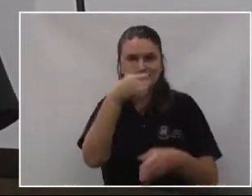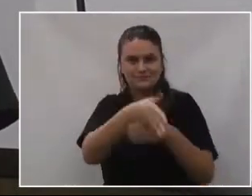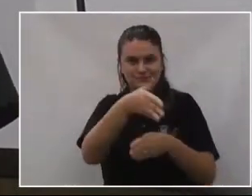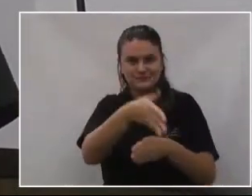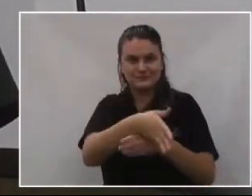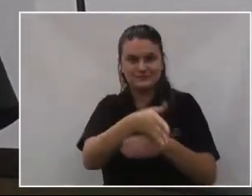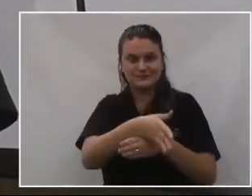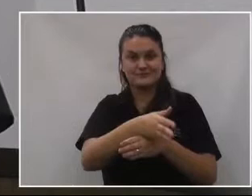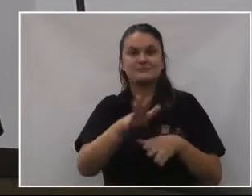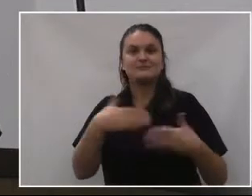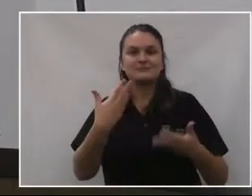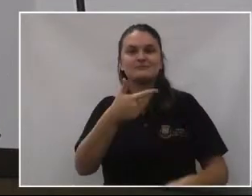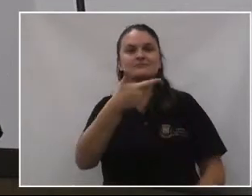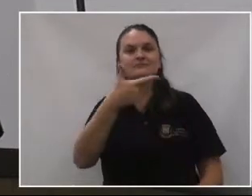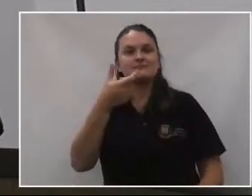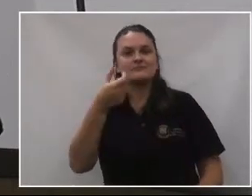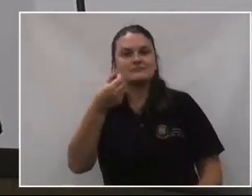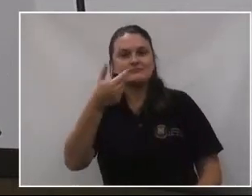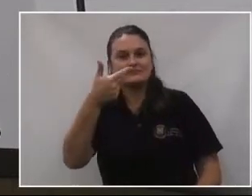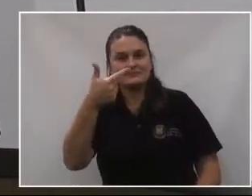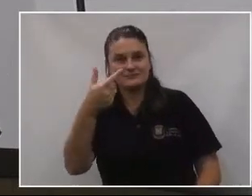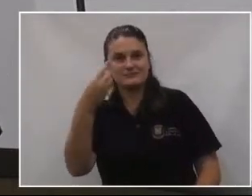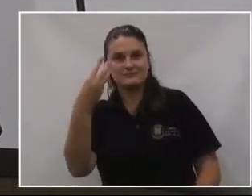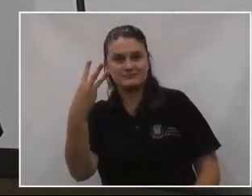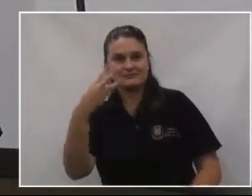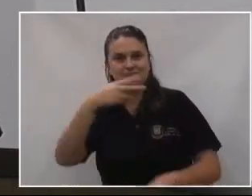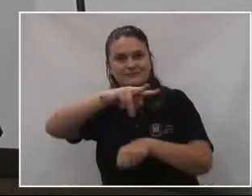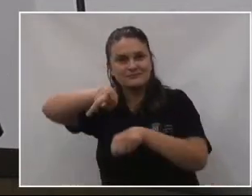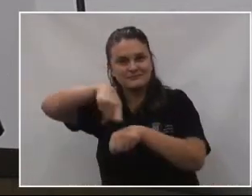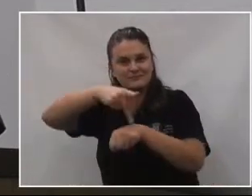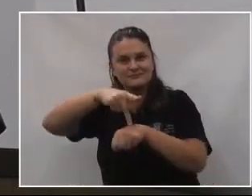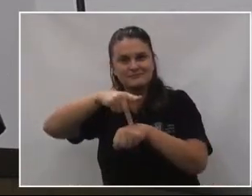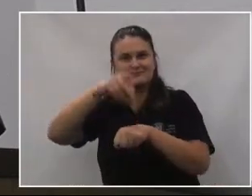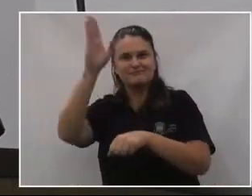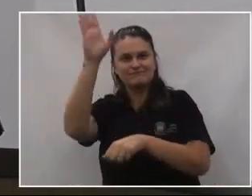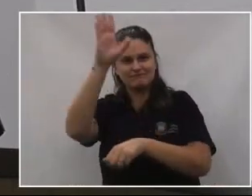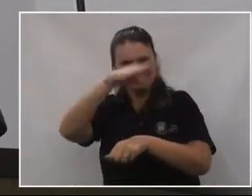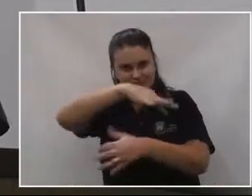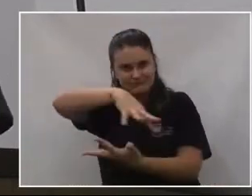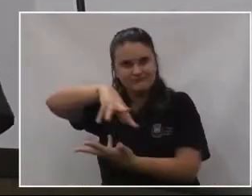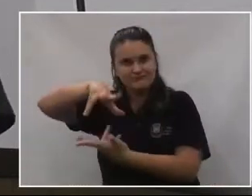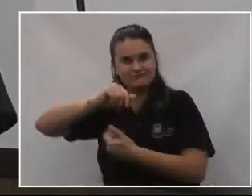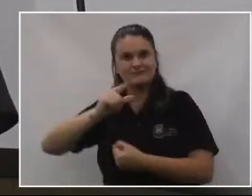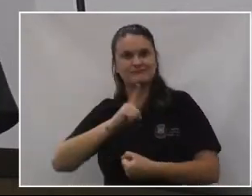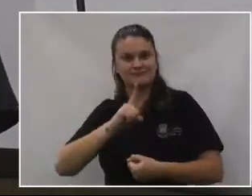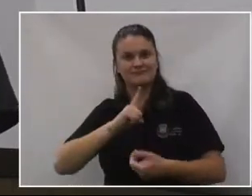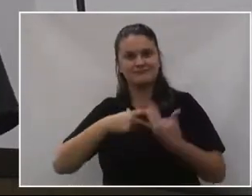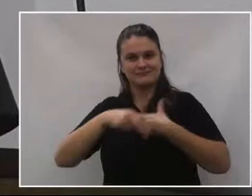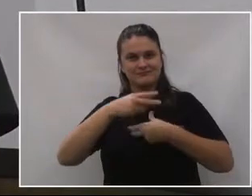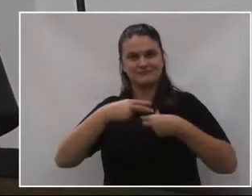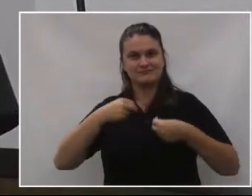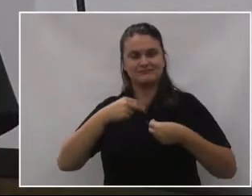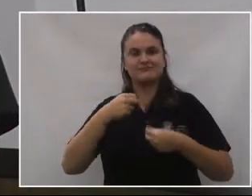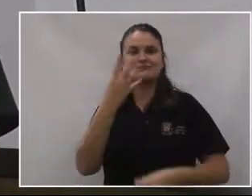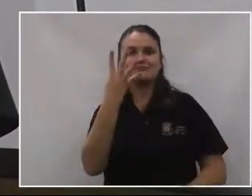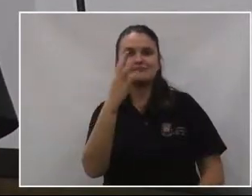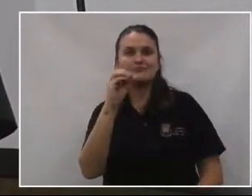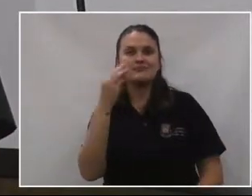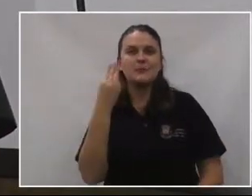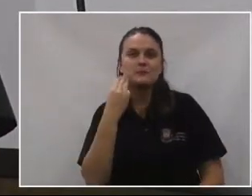Isso em 223 países. Sendo desses 40 milhões de